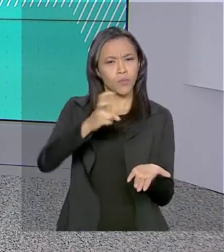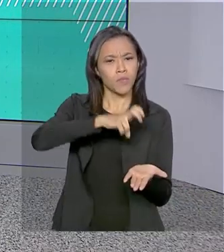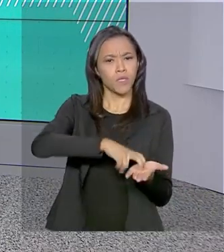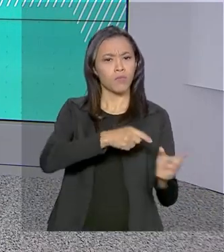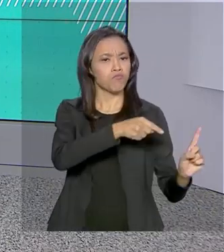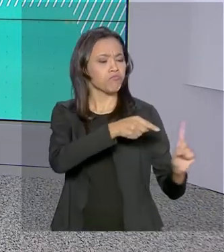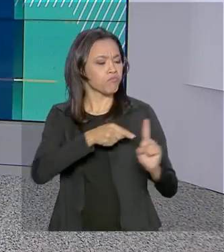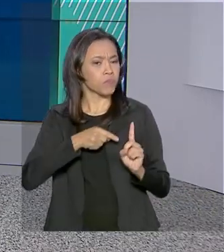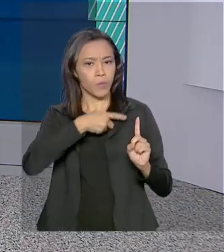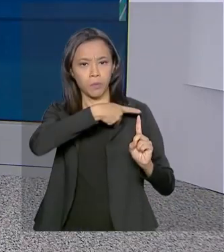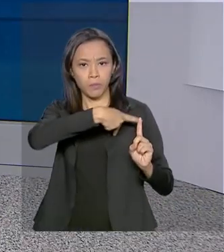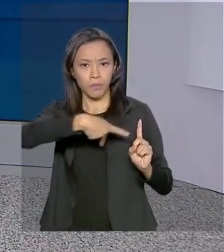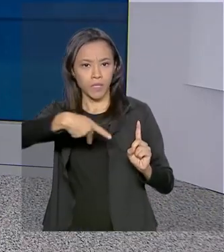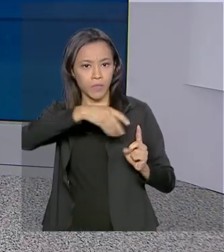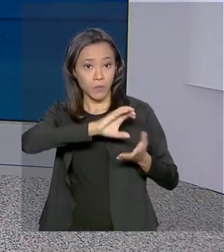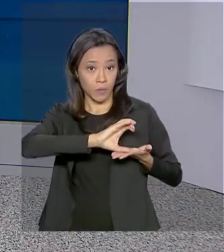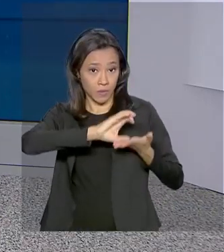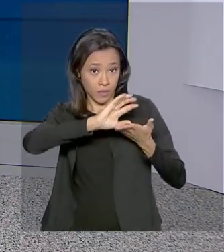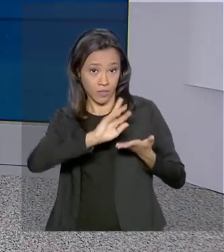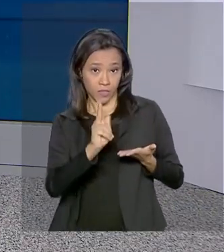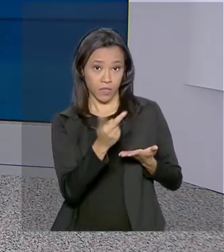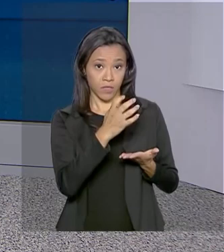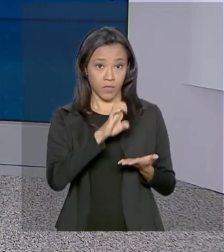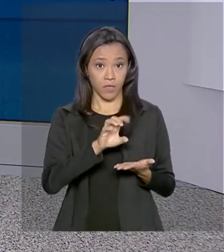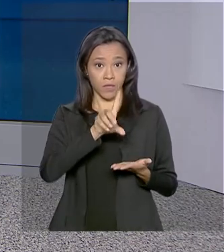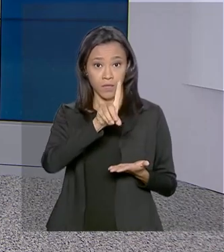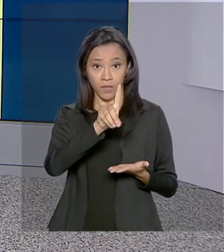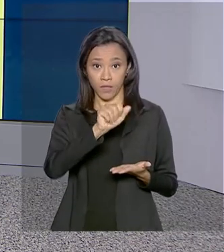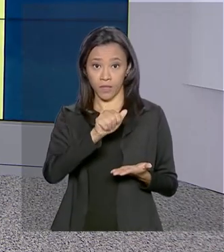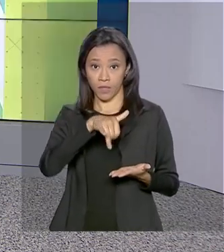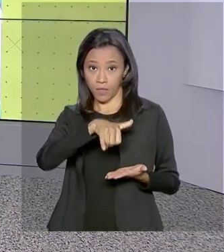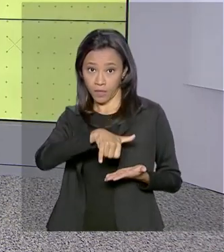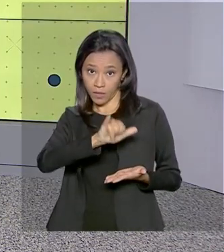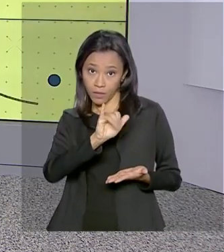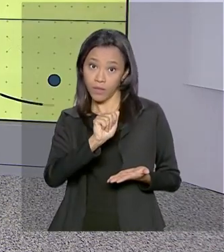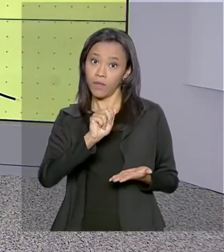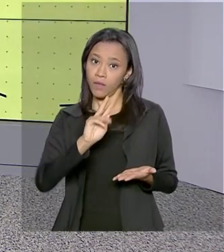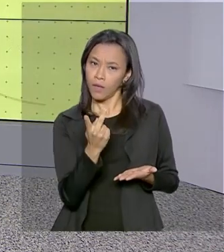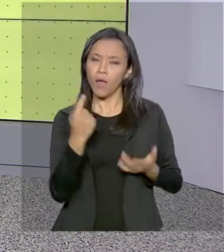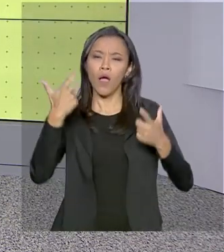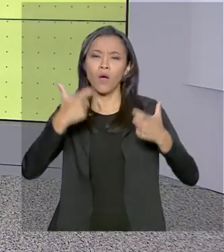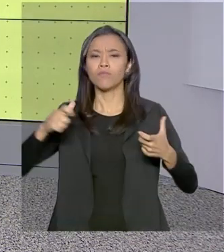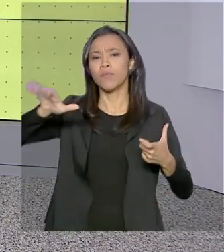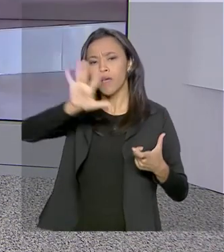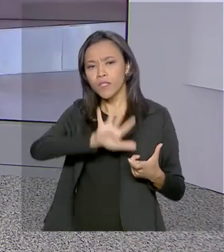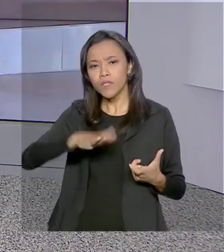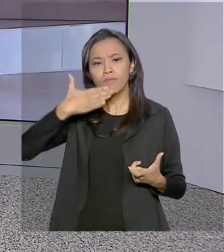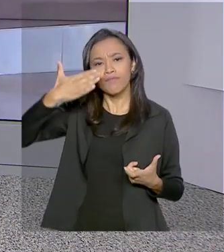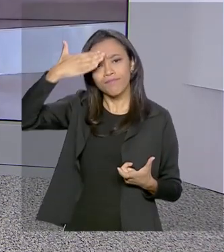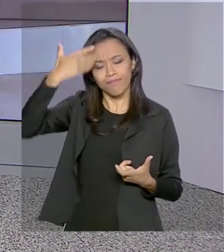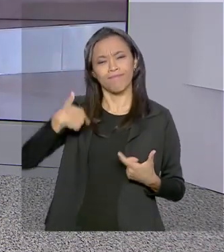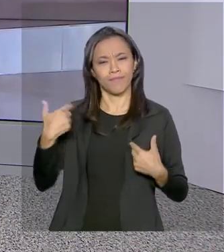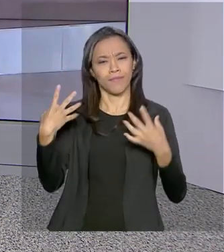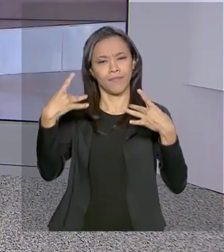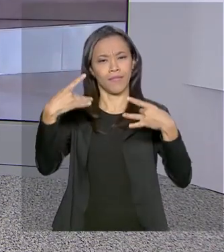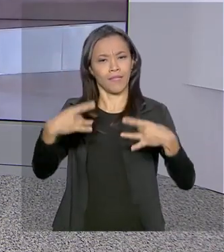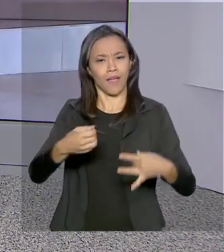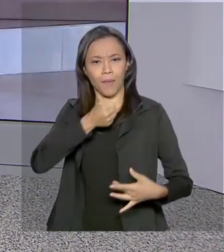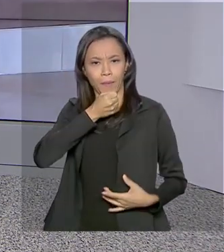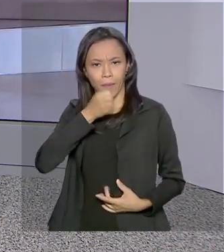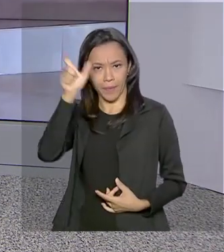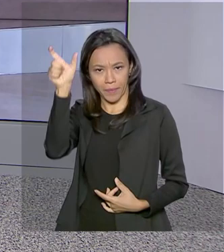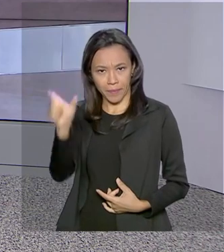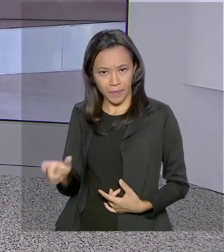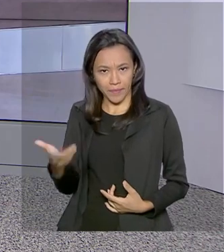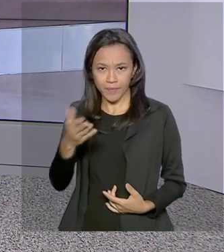do Conselho Internacional de Redaia, dos Emirados Árabes Unidos. A repórter Daniele Popov nos traz os detalhes ao vivo.